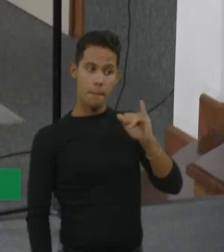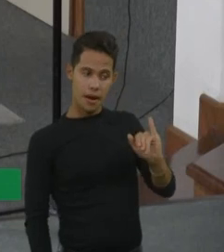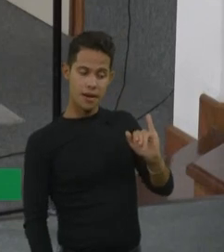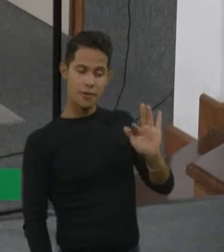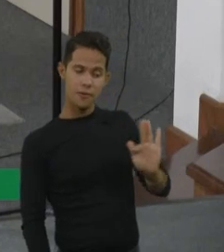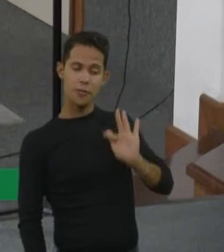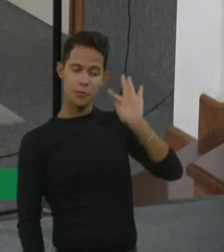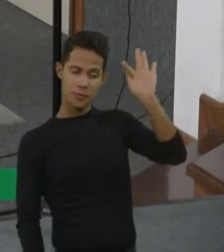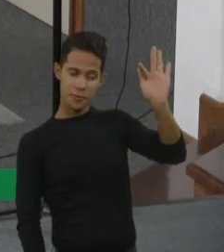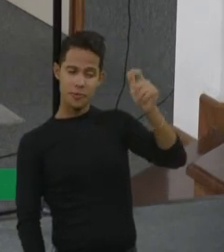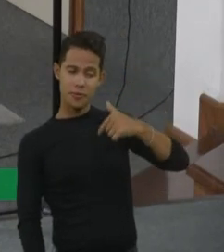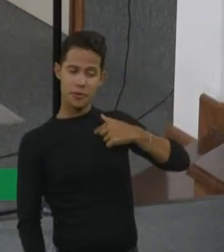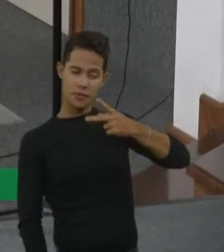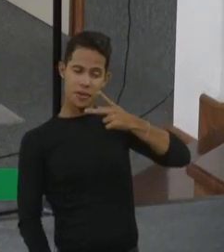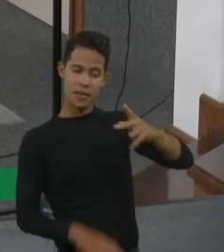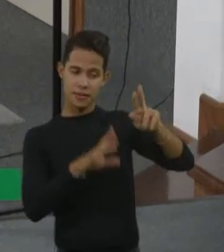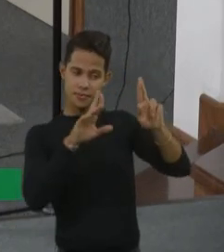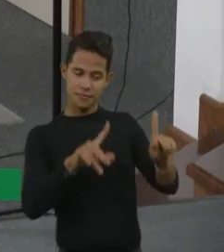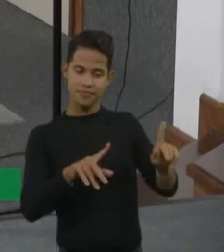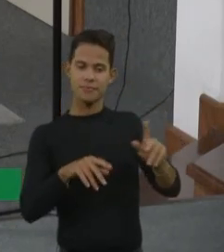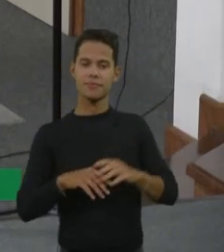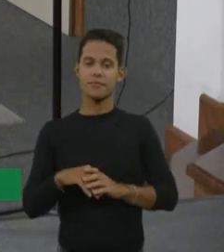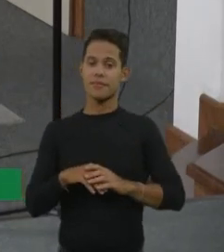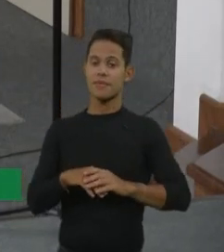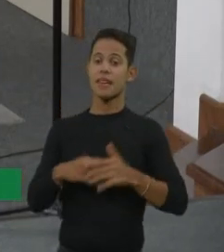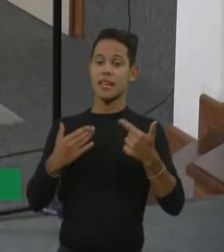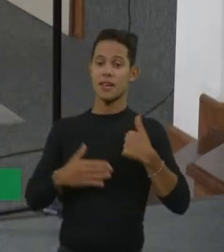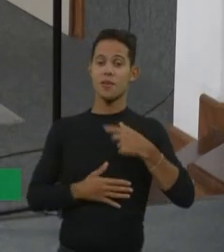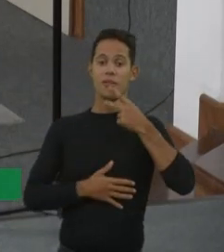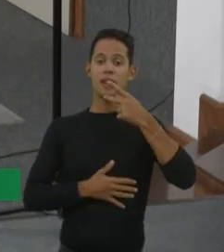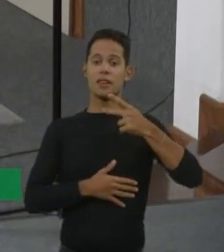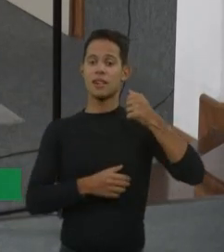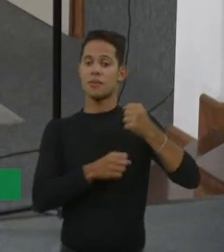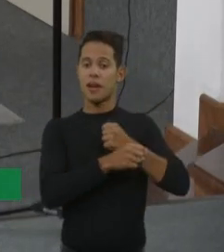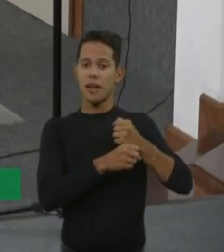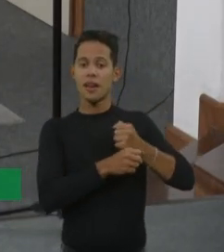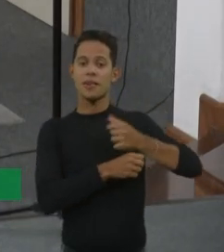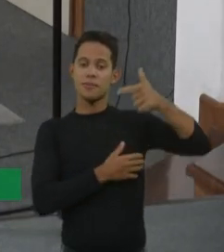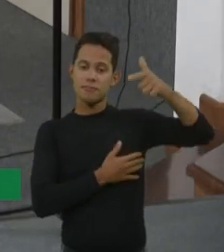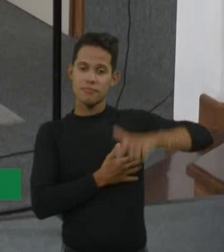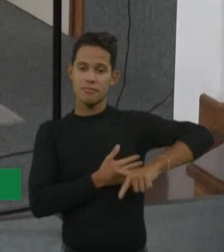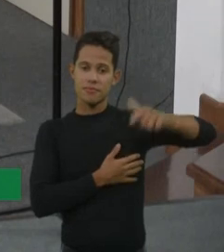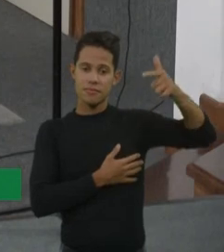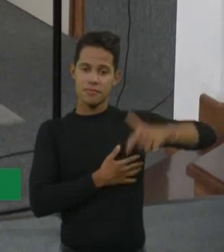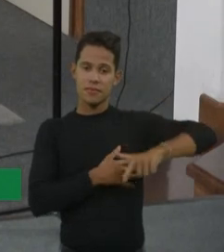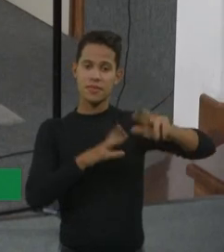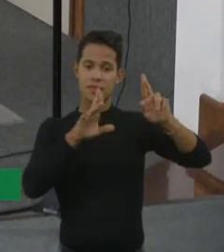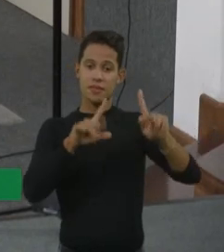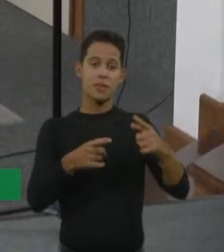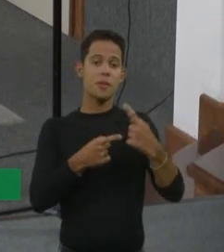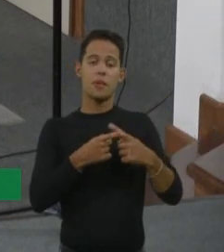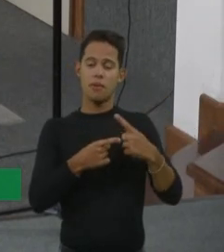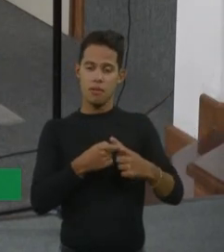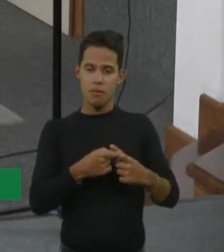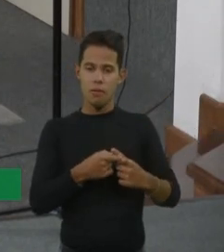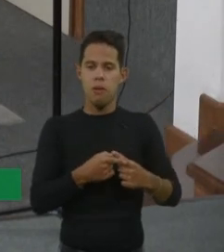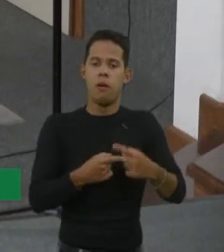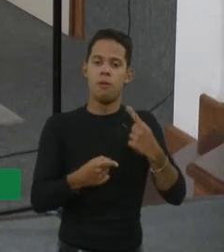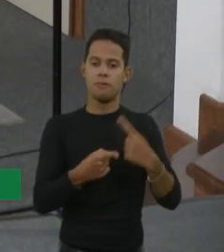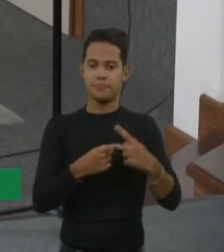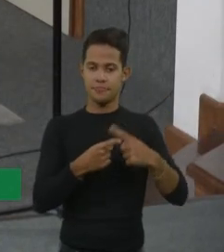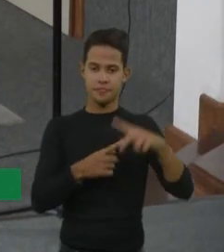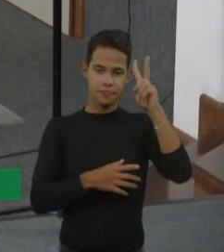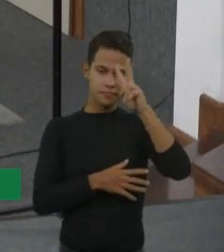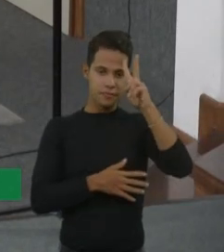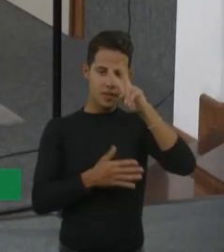diferente, e eu estou falando isso, né, já há anos, né, por quê? Porque a gente está mudando a história das